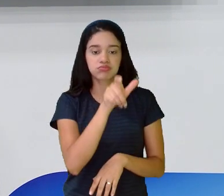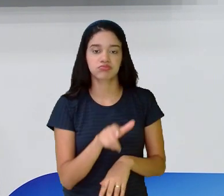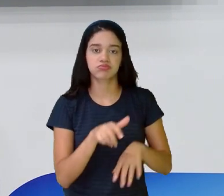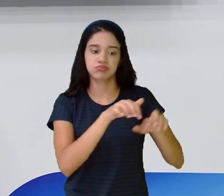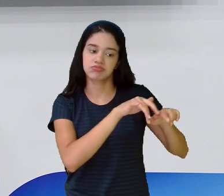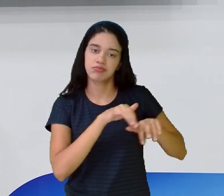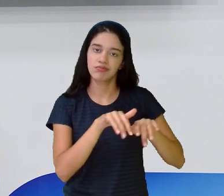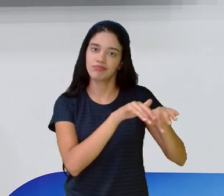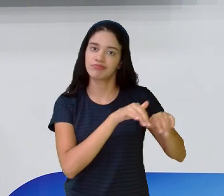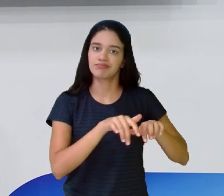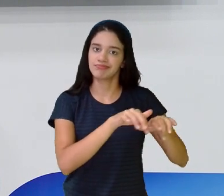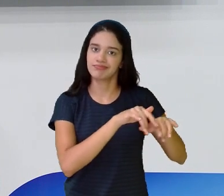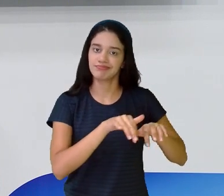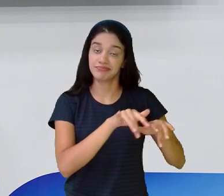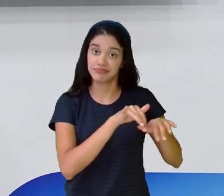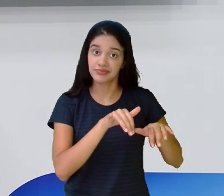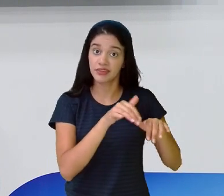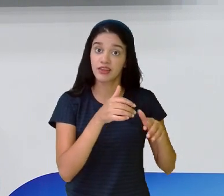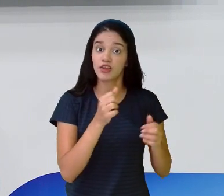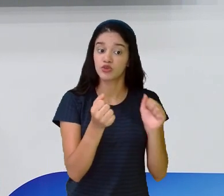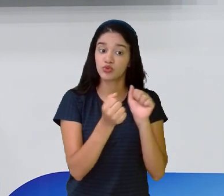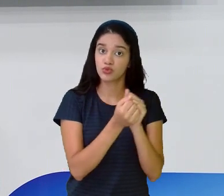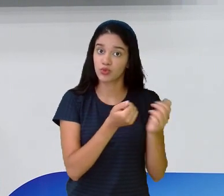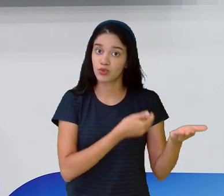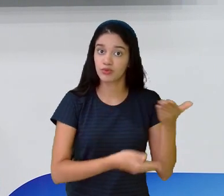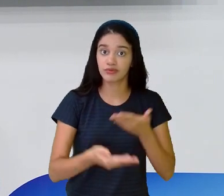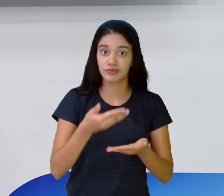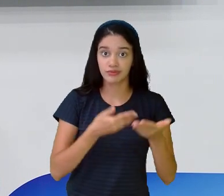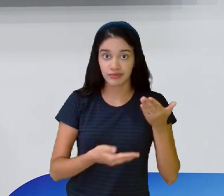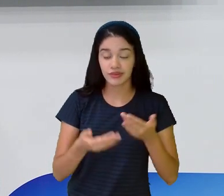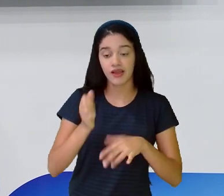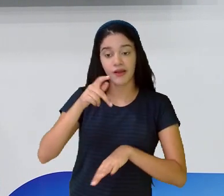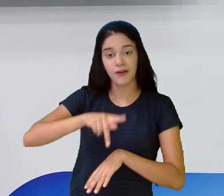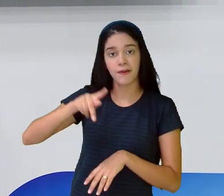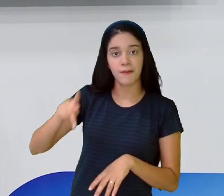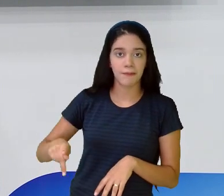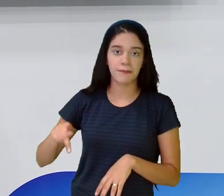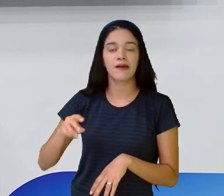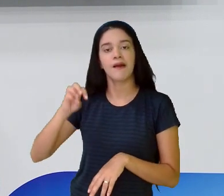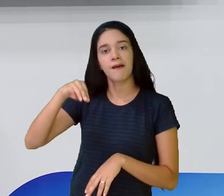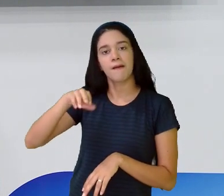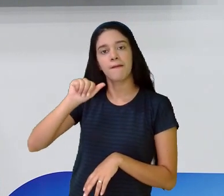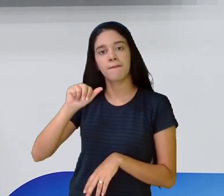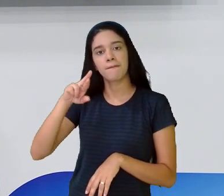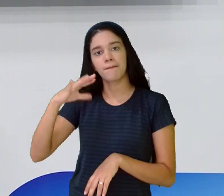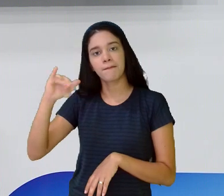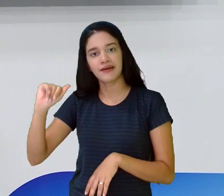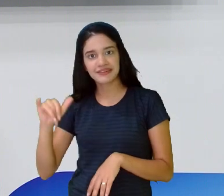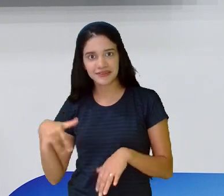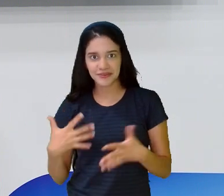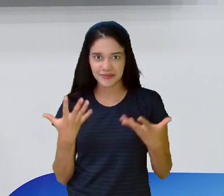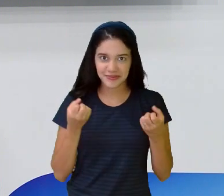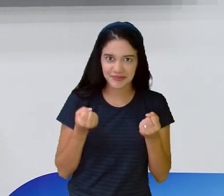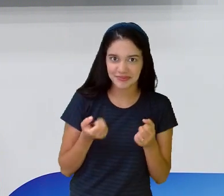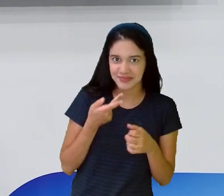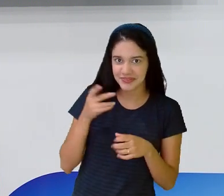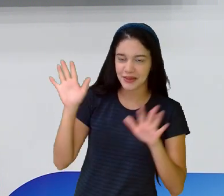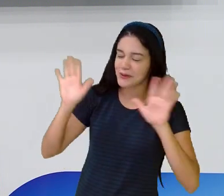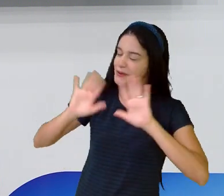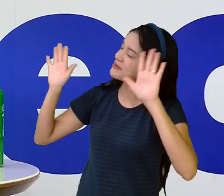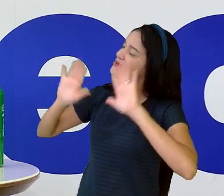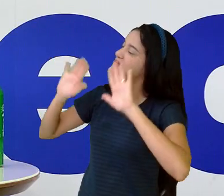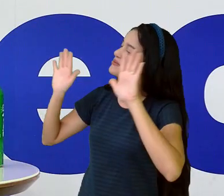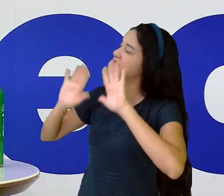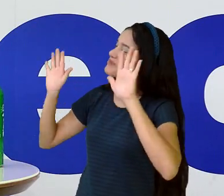acompanhamento com vocês é a nossa professora Márcia. Márcia, vamos dar um olá para a professora Márcia?